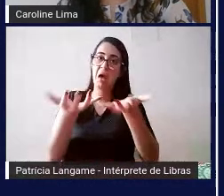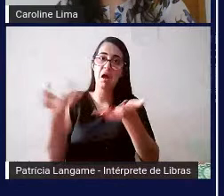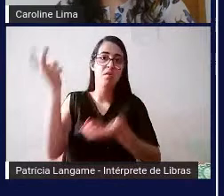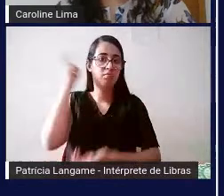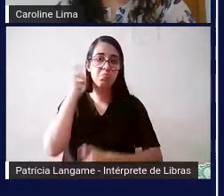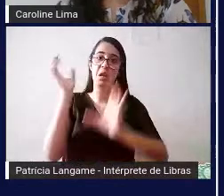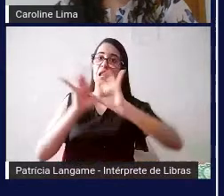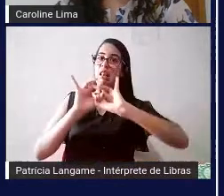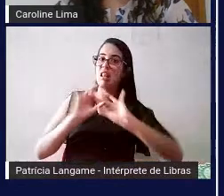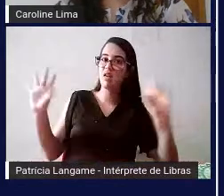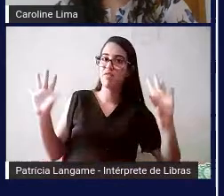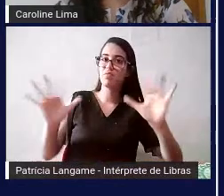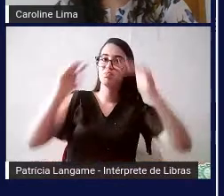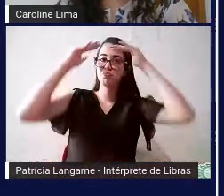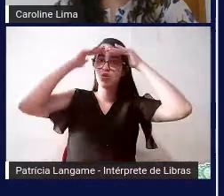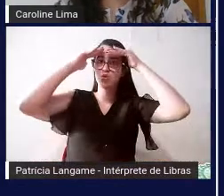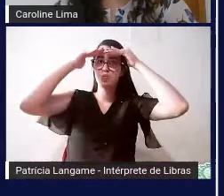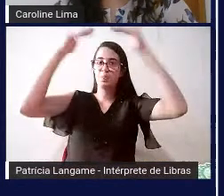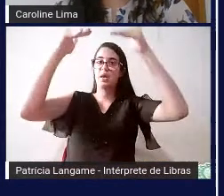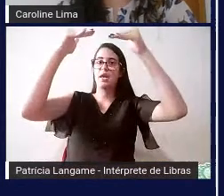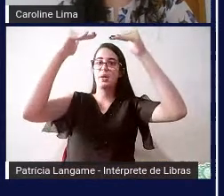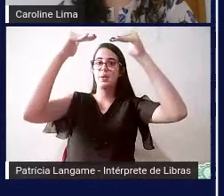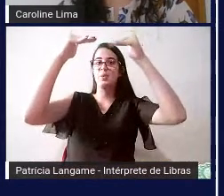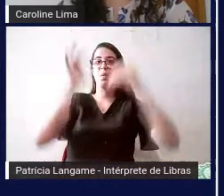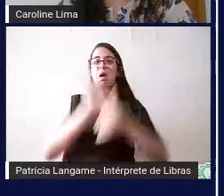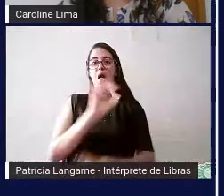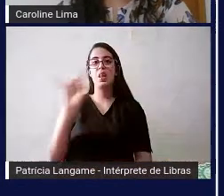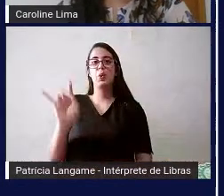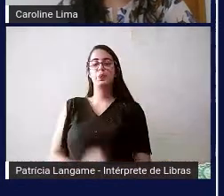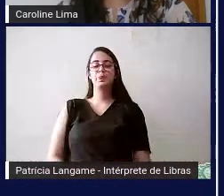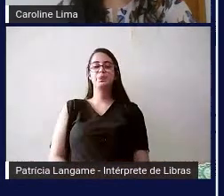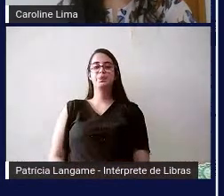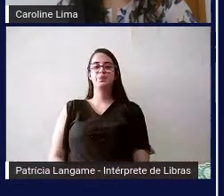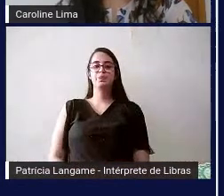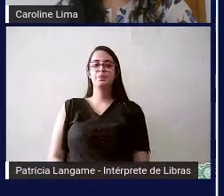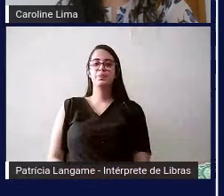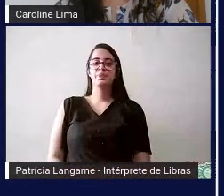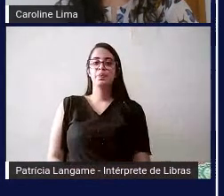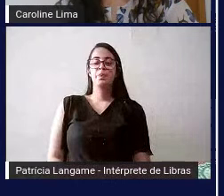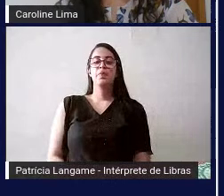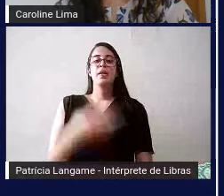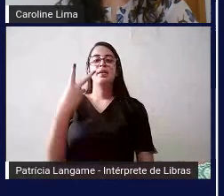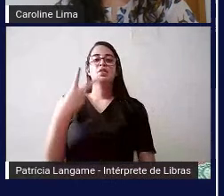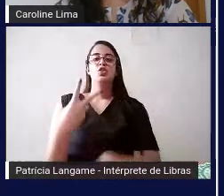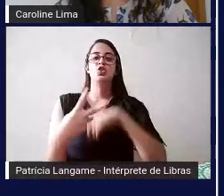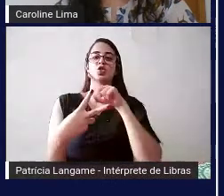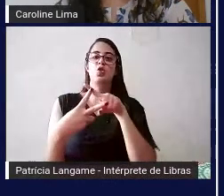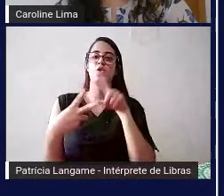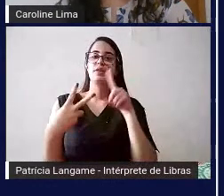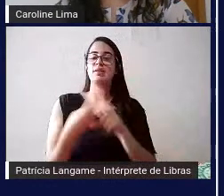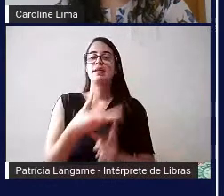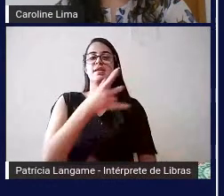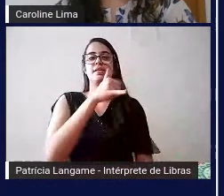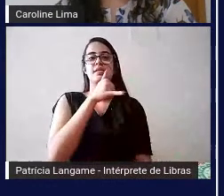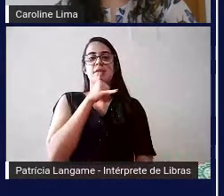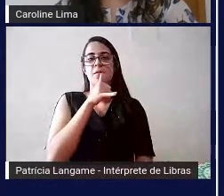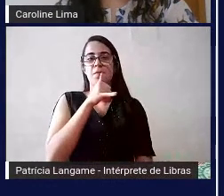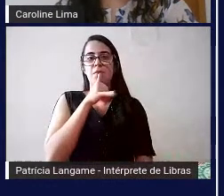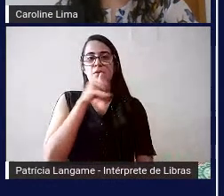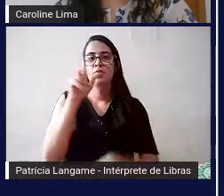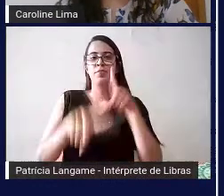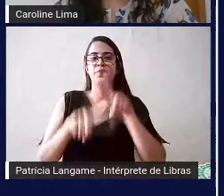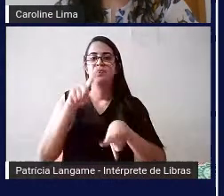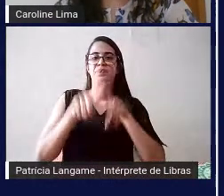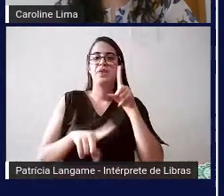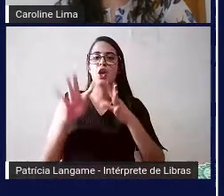o que cabe a nós é respeitar cada um mas esses dois são dois exemplos de recursos de tecnologia